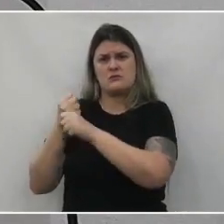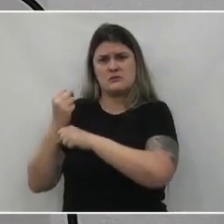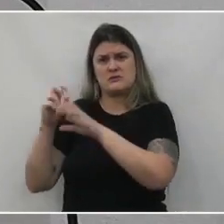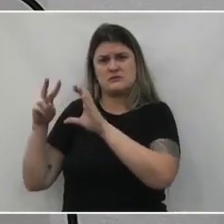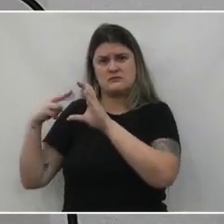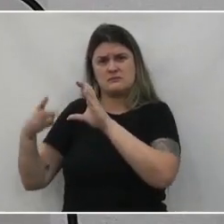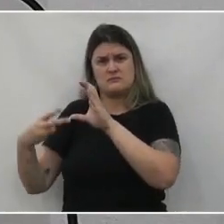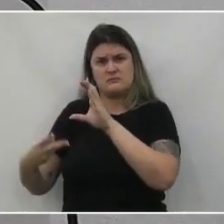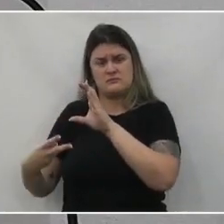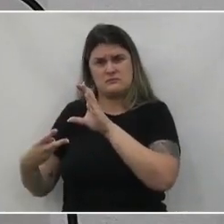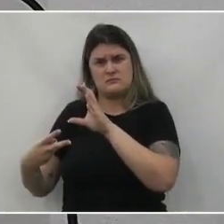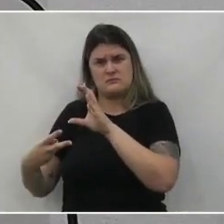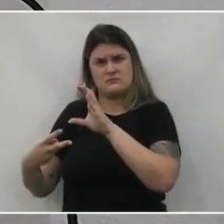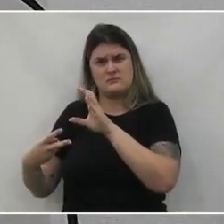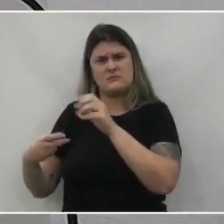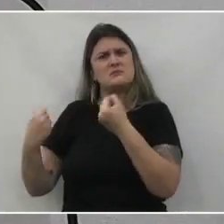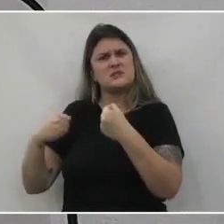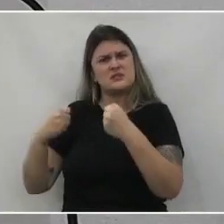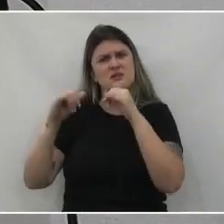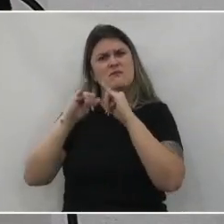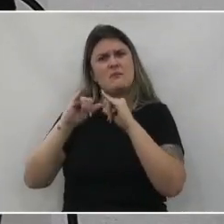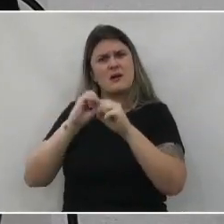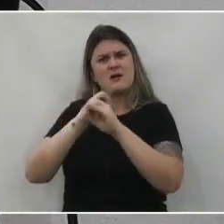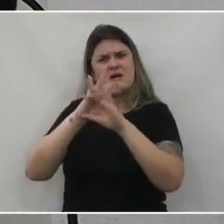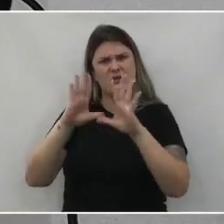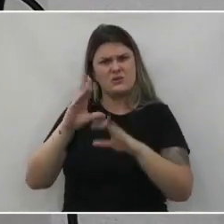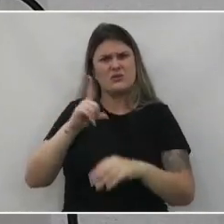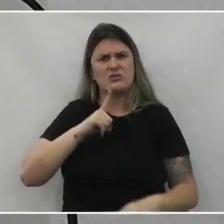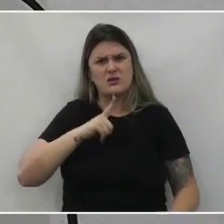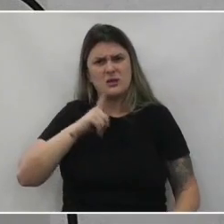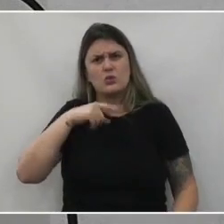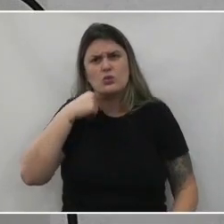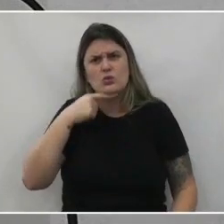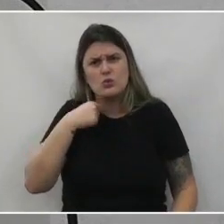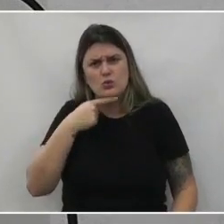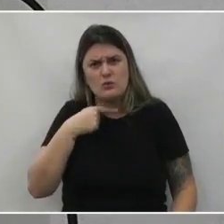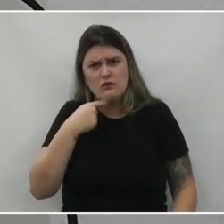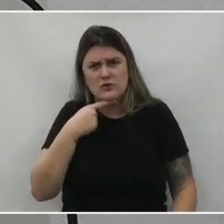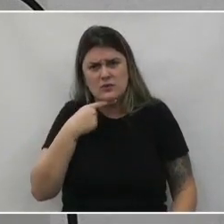legislativo. Portanto, temos que esclarecer se há alguma dúvida. Enfim,